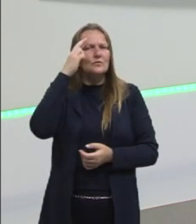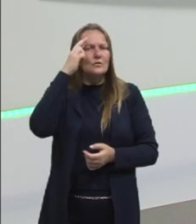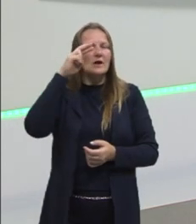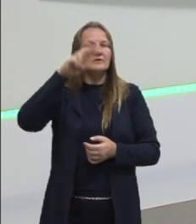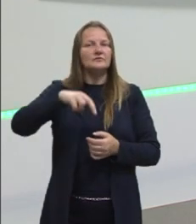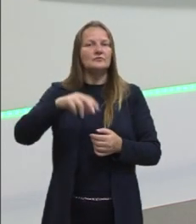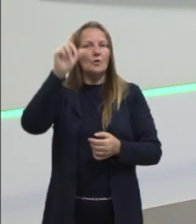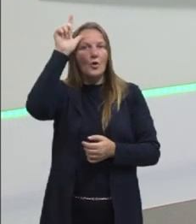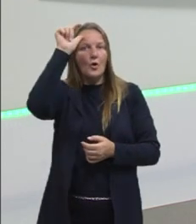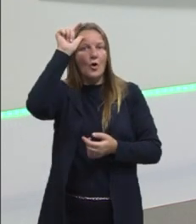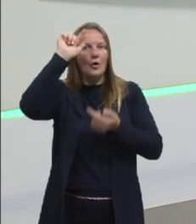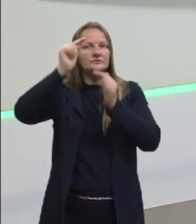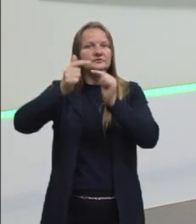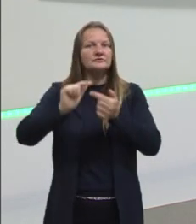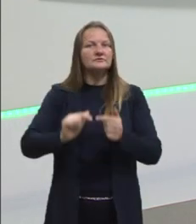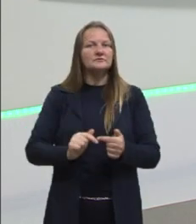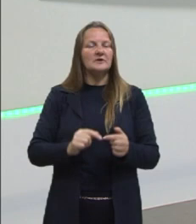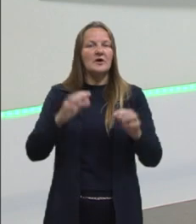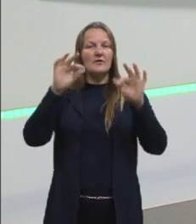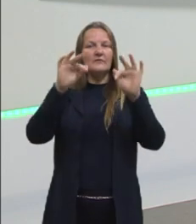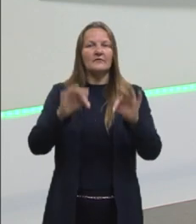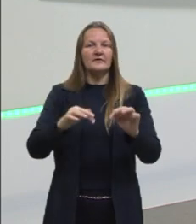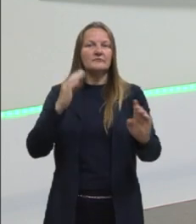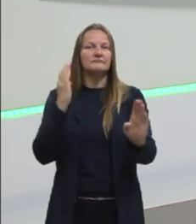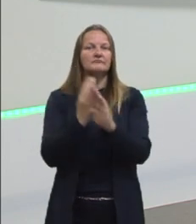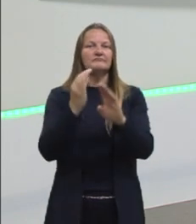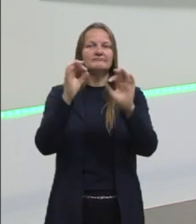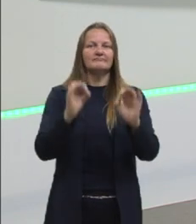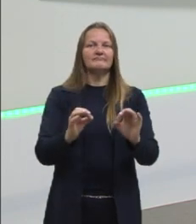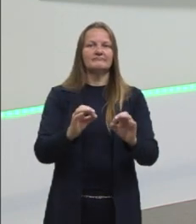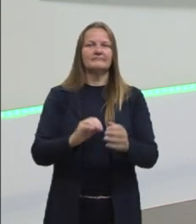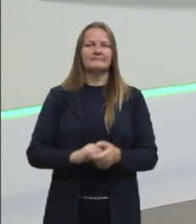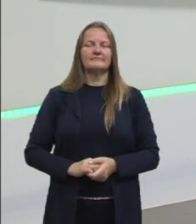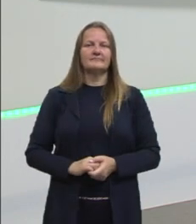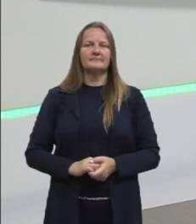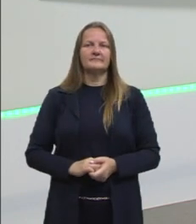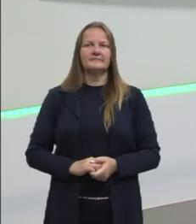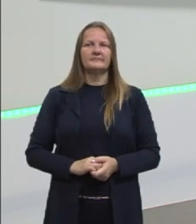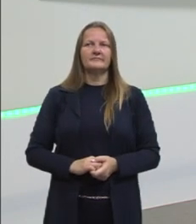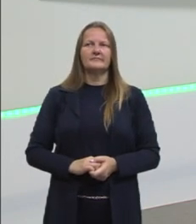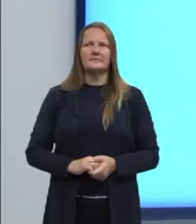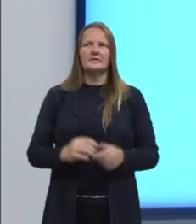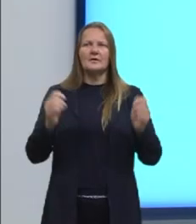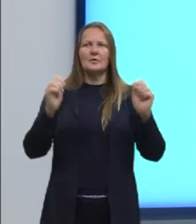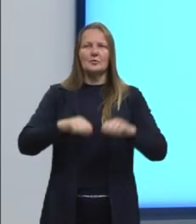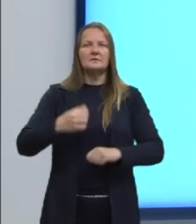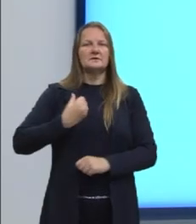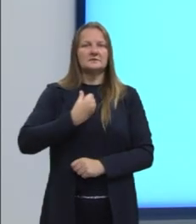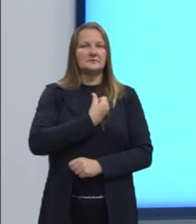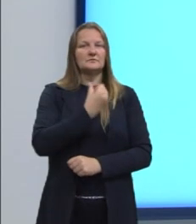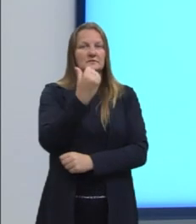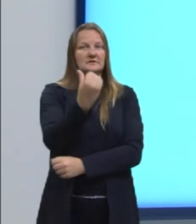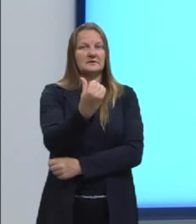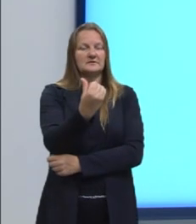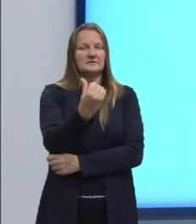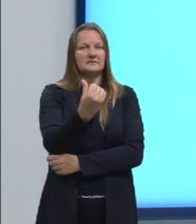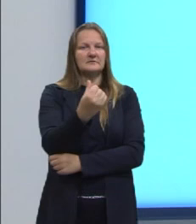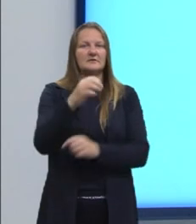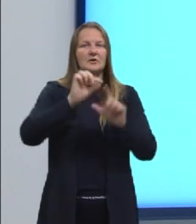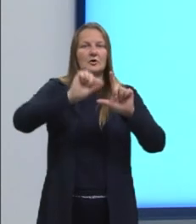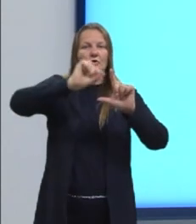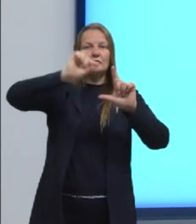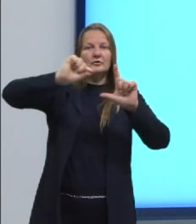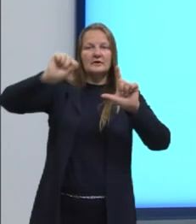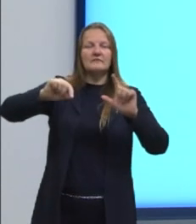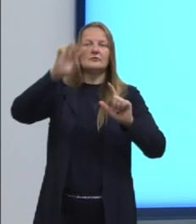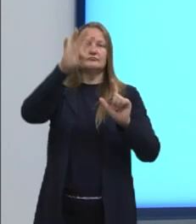lógico para conseguir finalizar aquela questão. Então, nossa competência 6 aí, trazendo os gráficos e